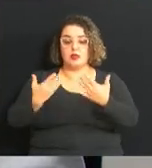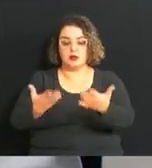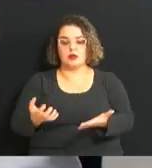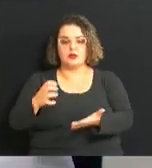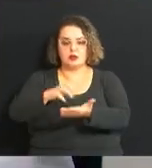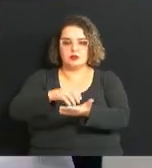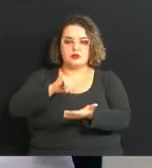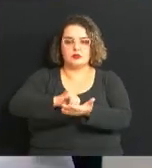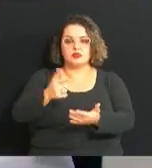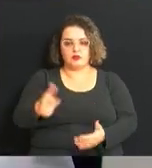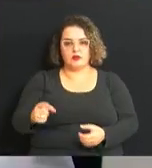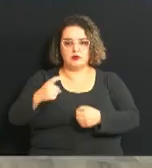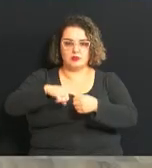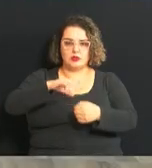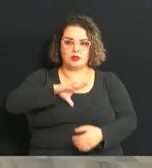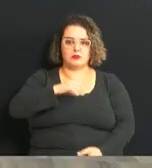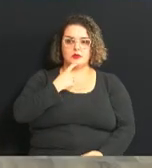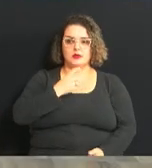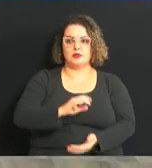volta para Campinas.